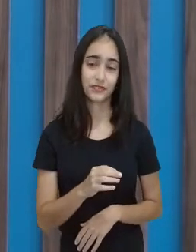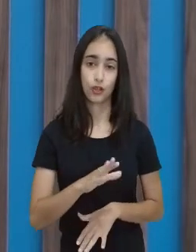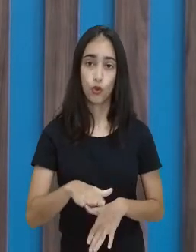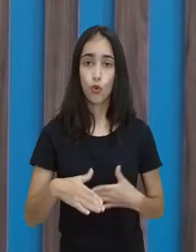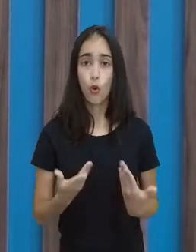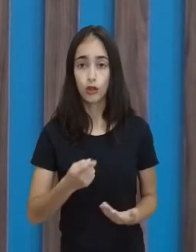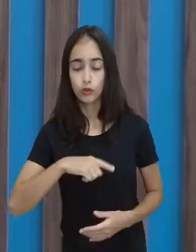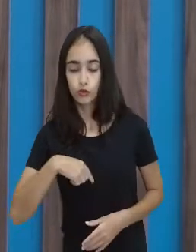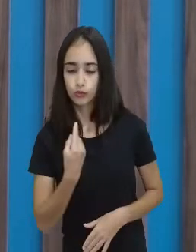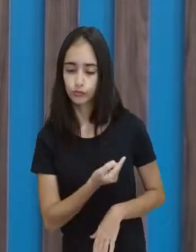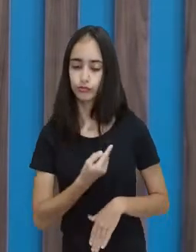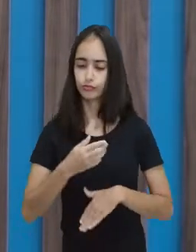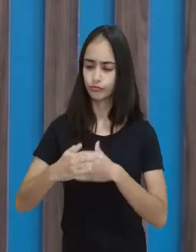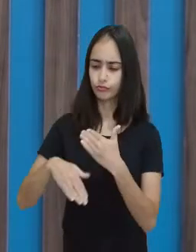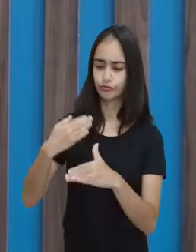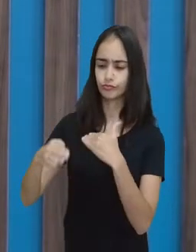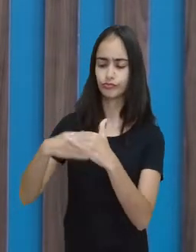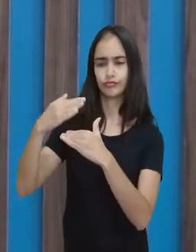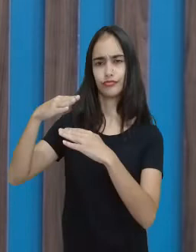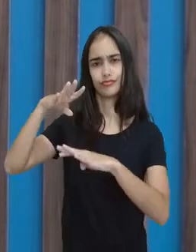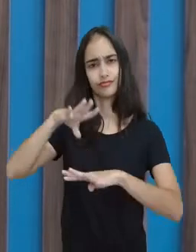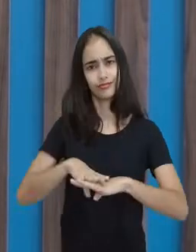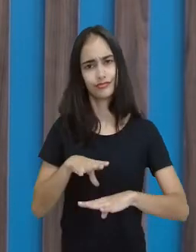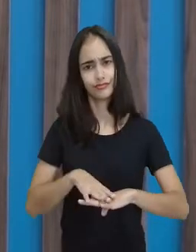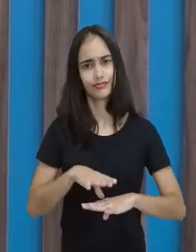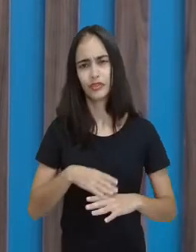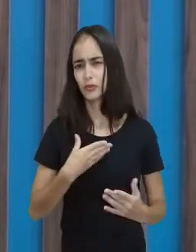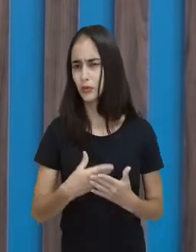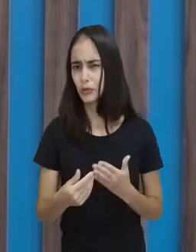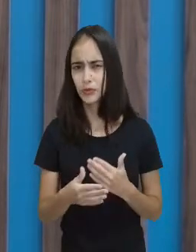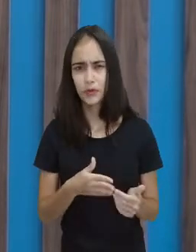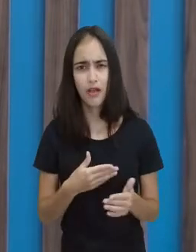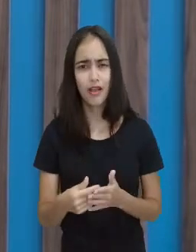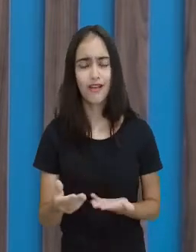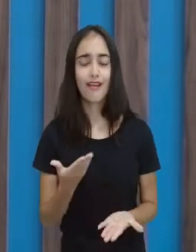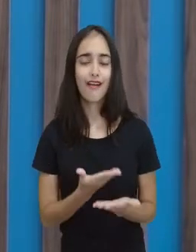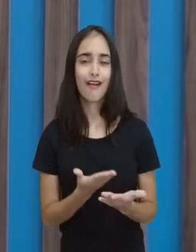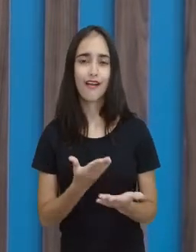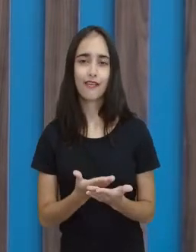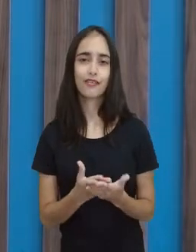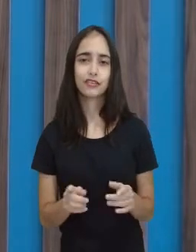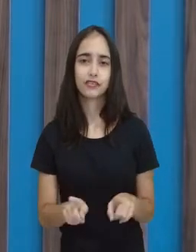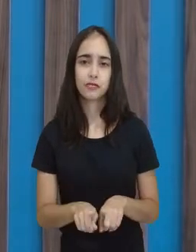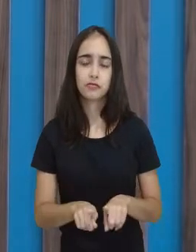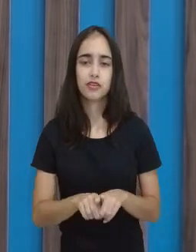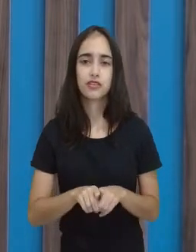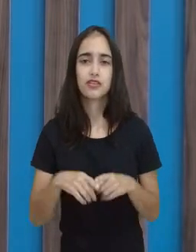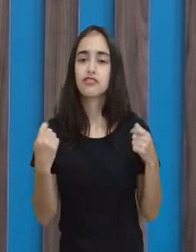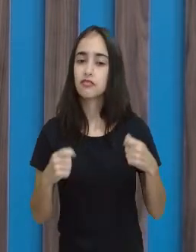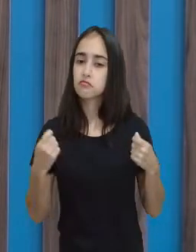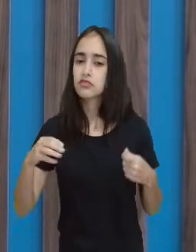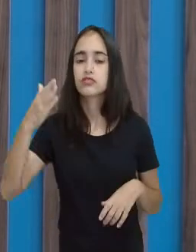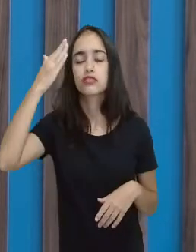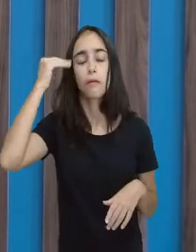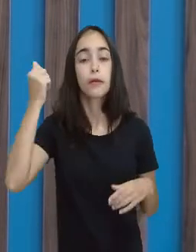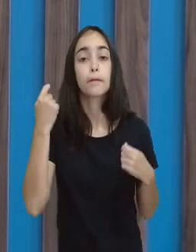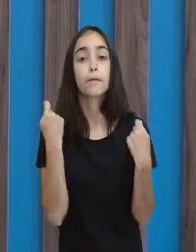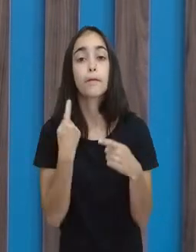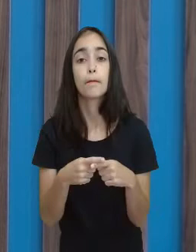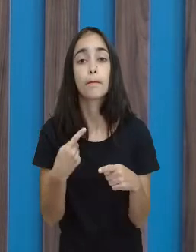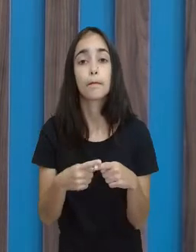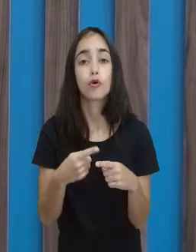conteúdo matemático, ou qualquer outro, mas a gente tá na aula de matemática, a gente precisa saber por que tá fazendo aquele cálculo